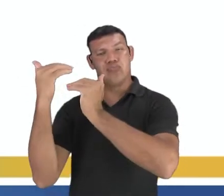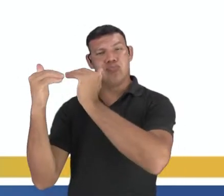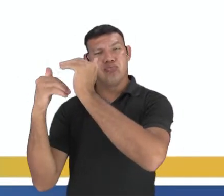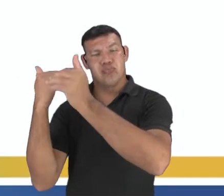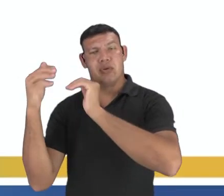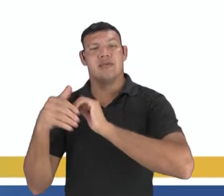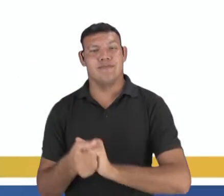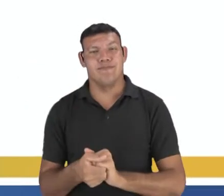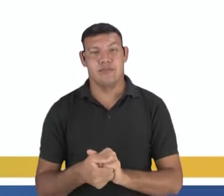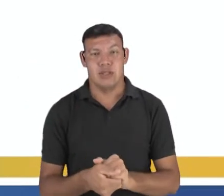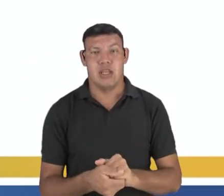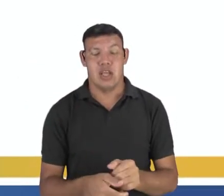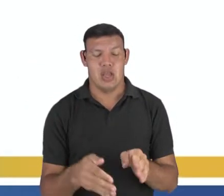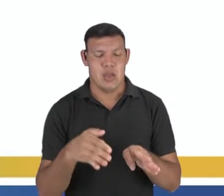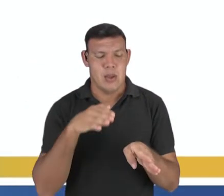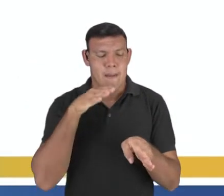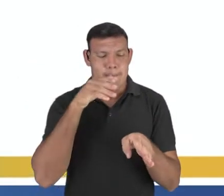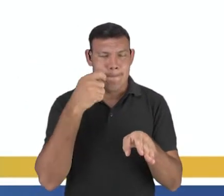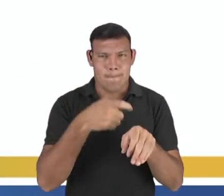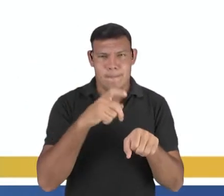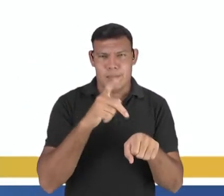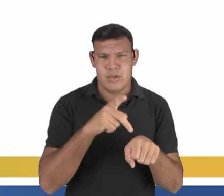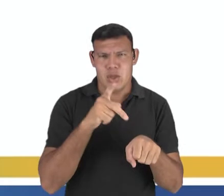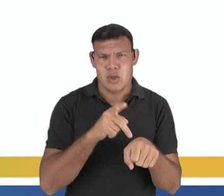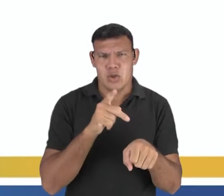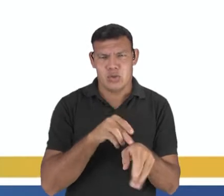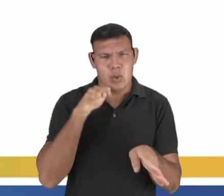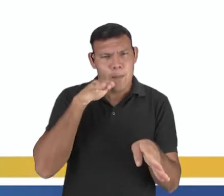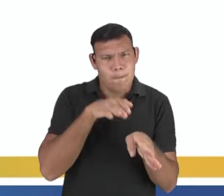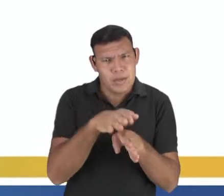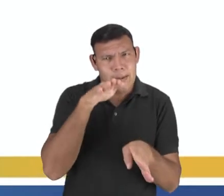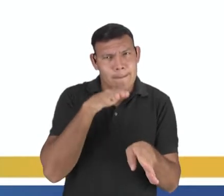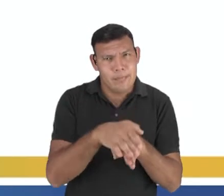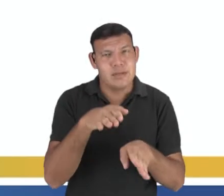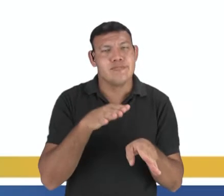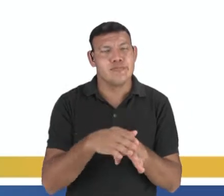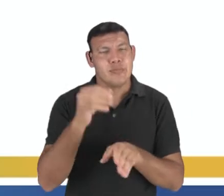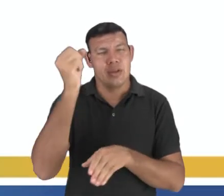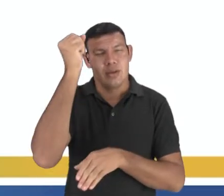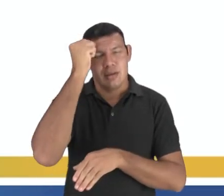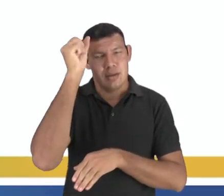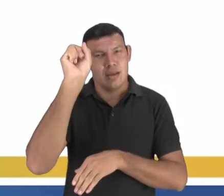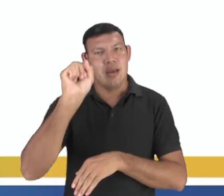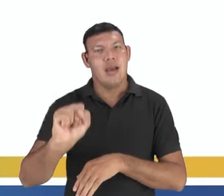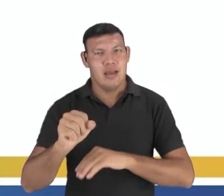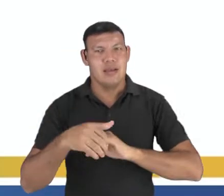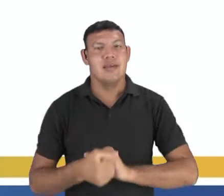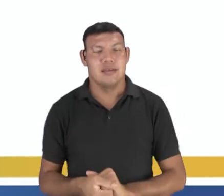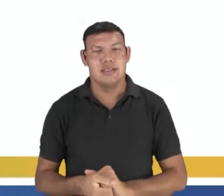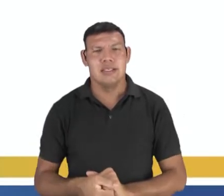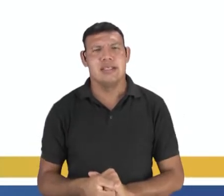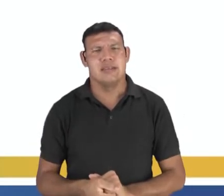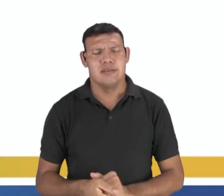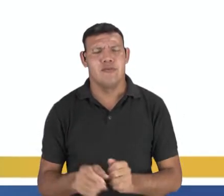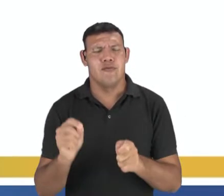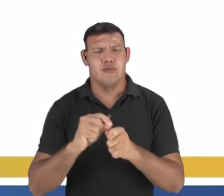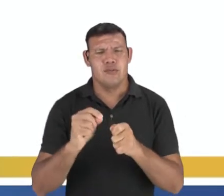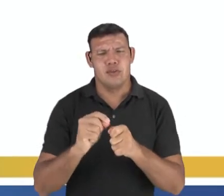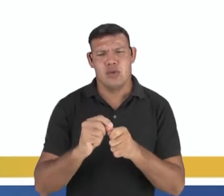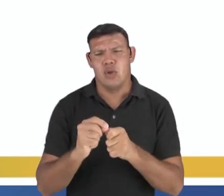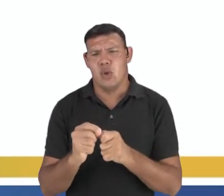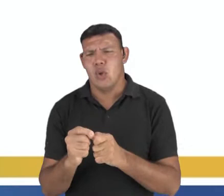no período Neolítico, junta-se a esse universo de meio de produção a sabedoria de criar apenas pequenas